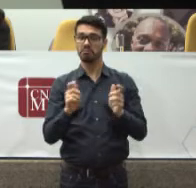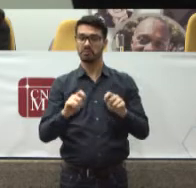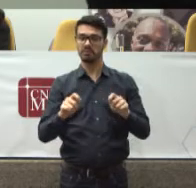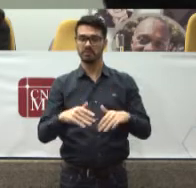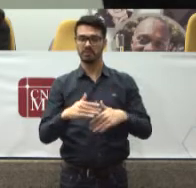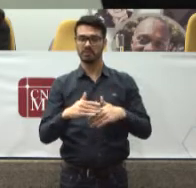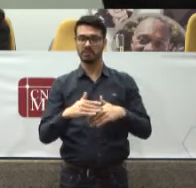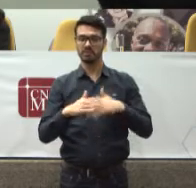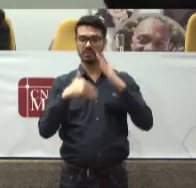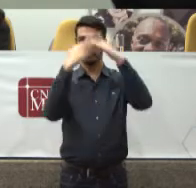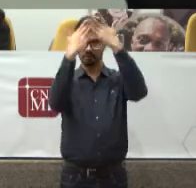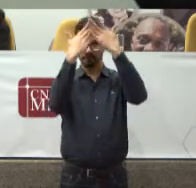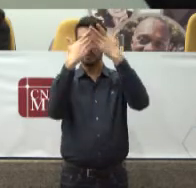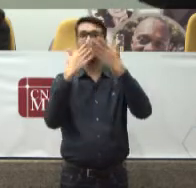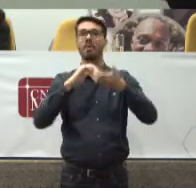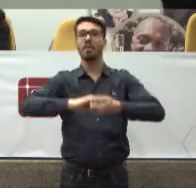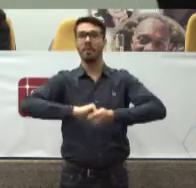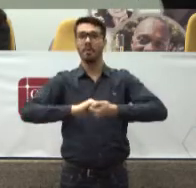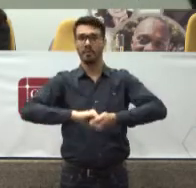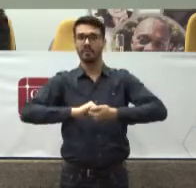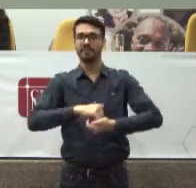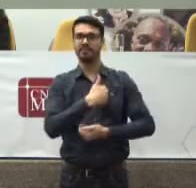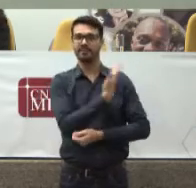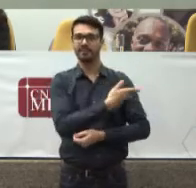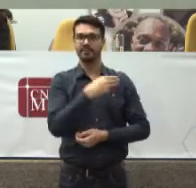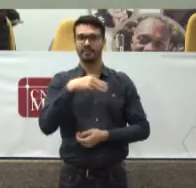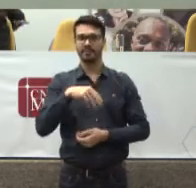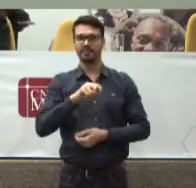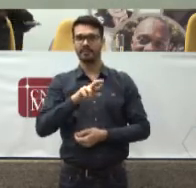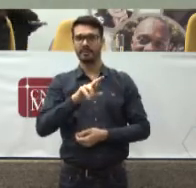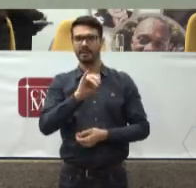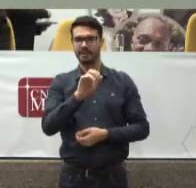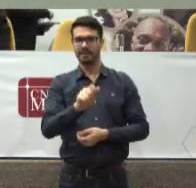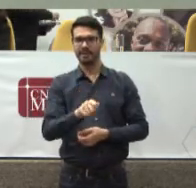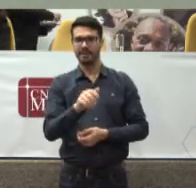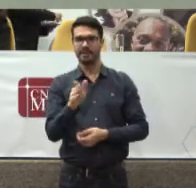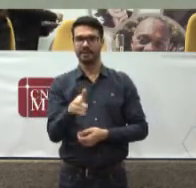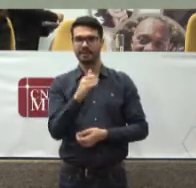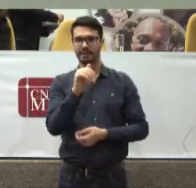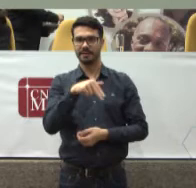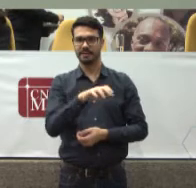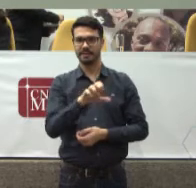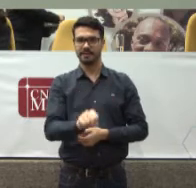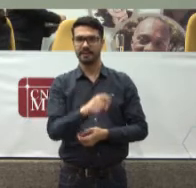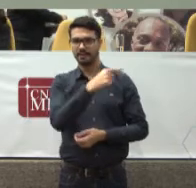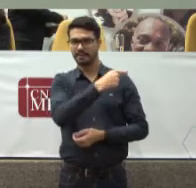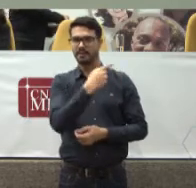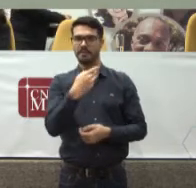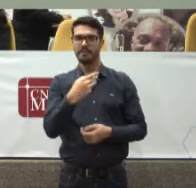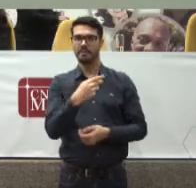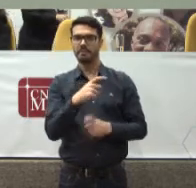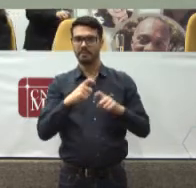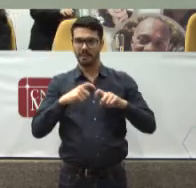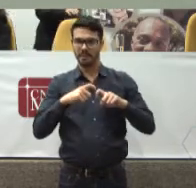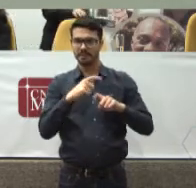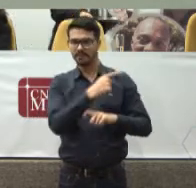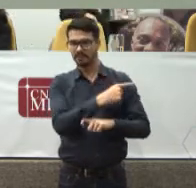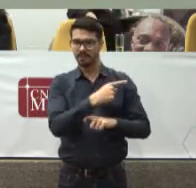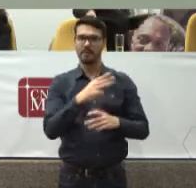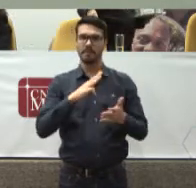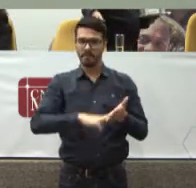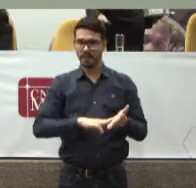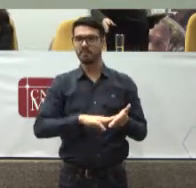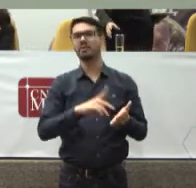cumprimentar Aqui a nossa Maria Inês Gadelha Médica do Ministério da Saúde Membro titular Do Comitê Do Fórum da Saúde